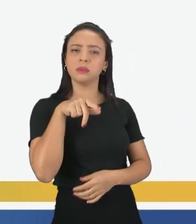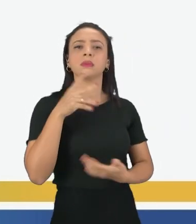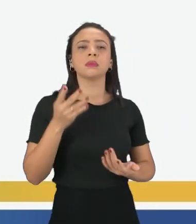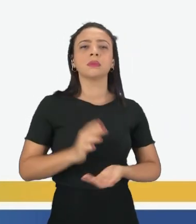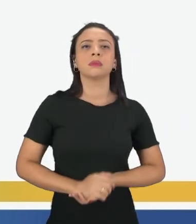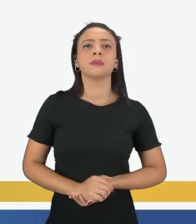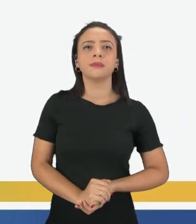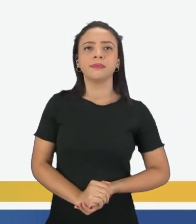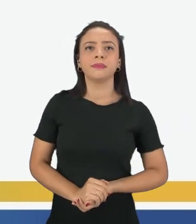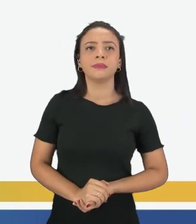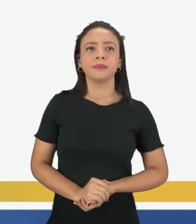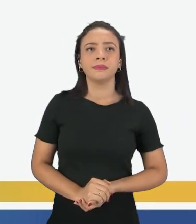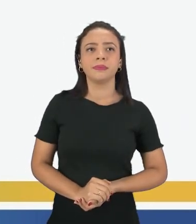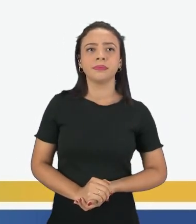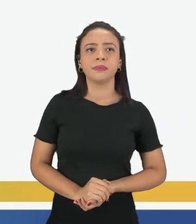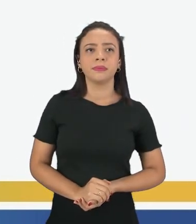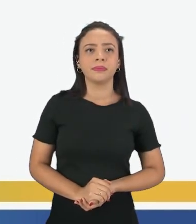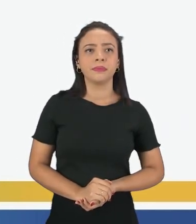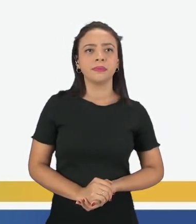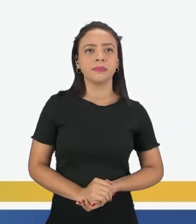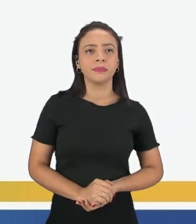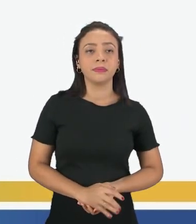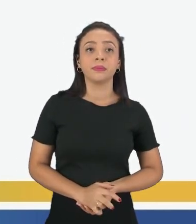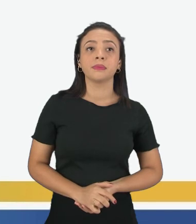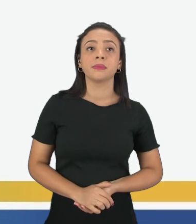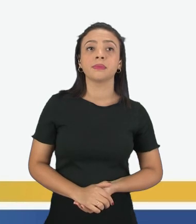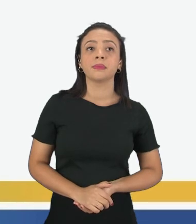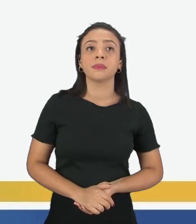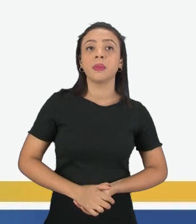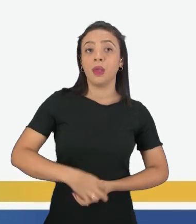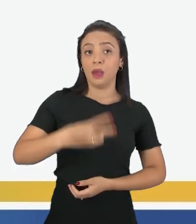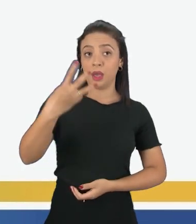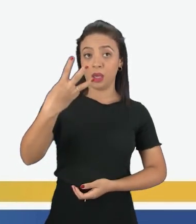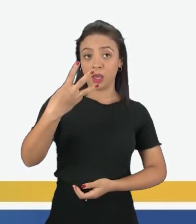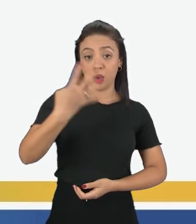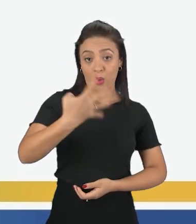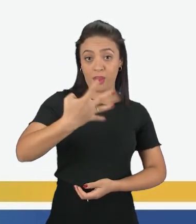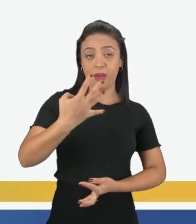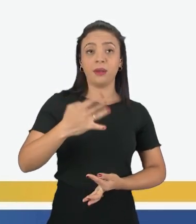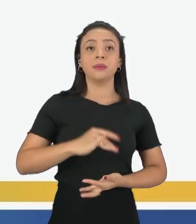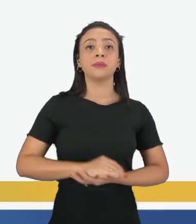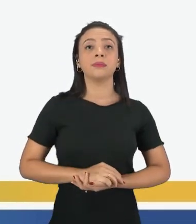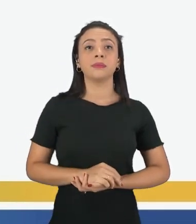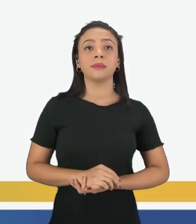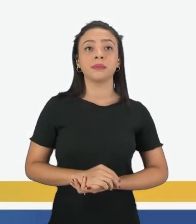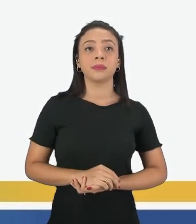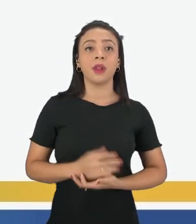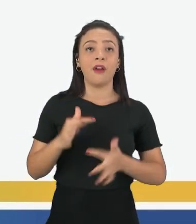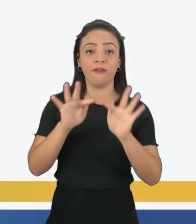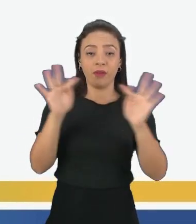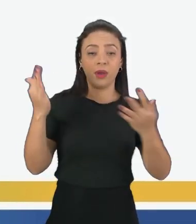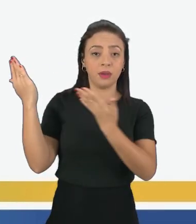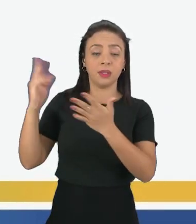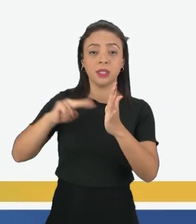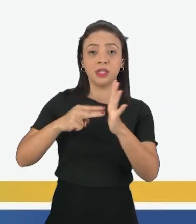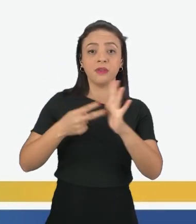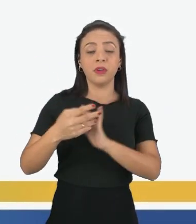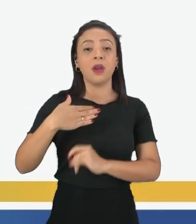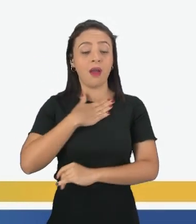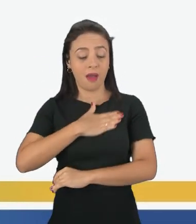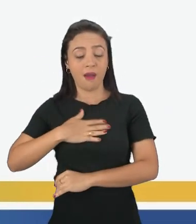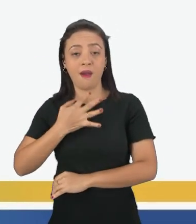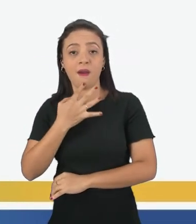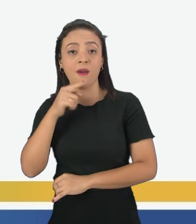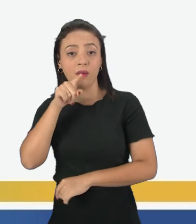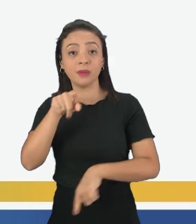Meu nome é fulano. E por último, nice to meet you too. Significa prazer em conhecer